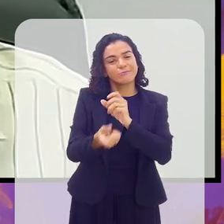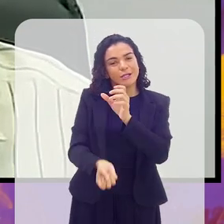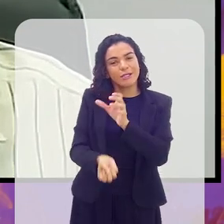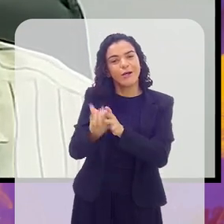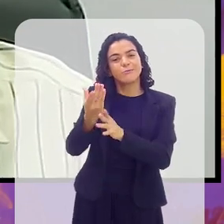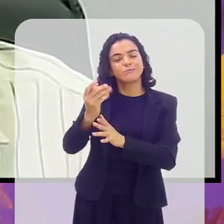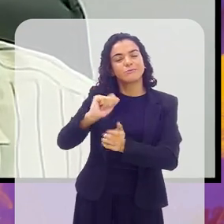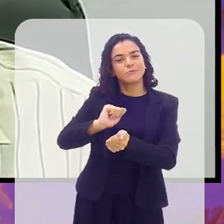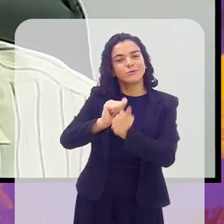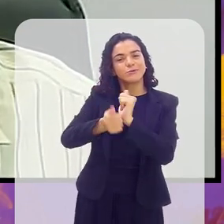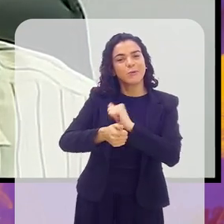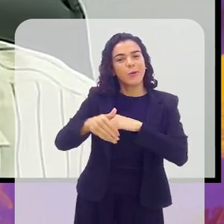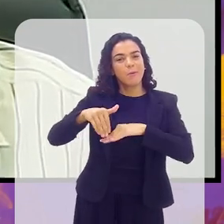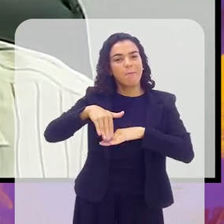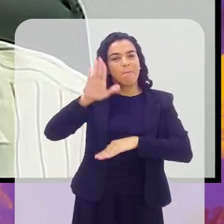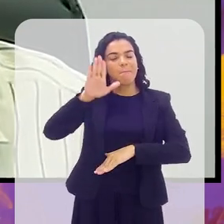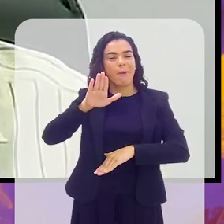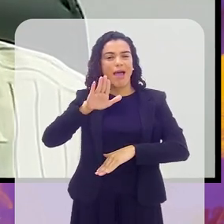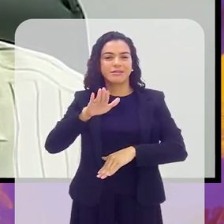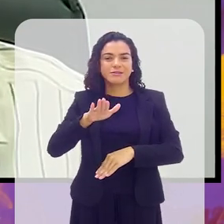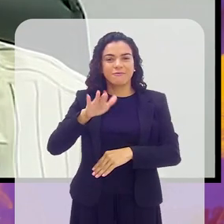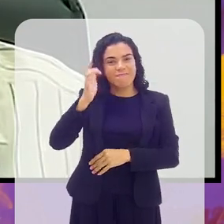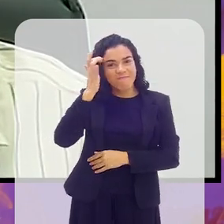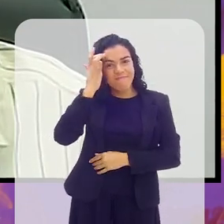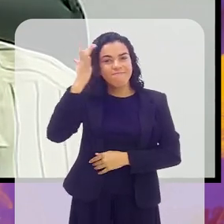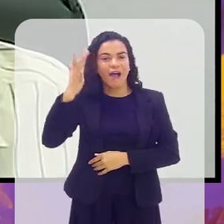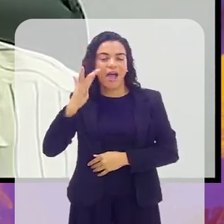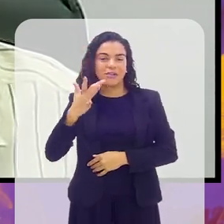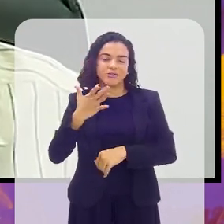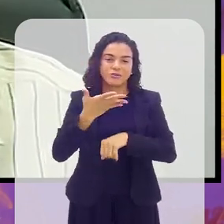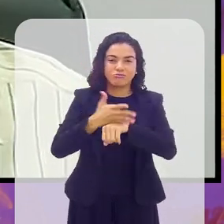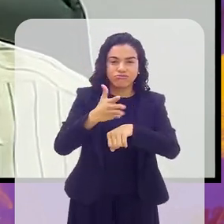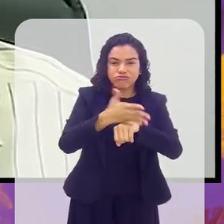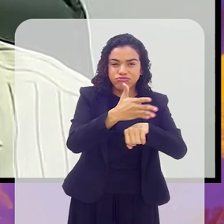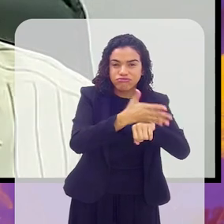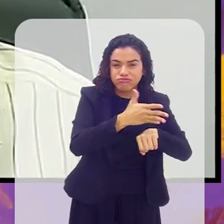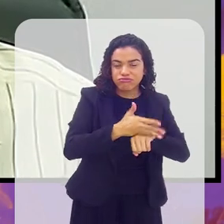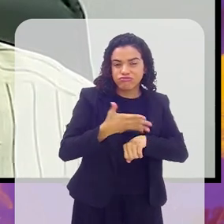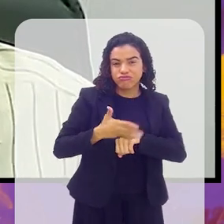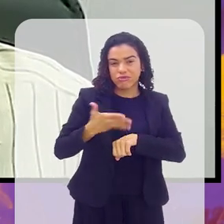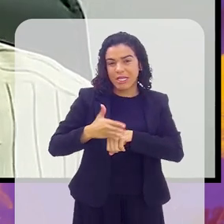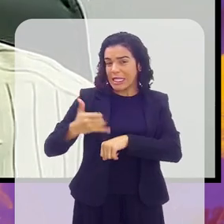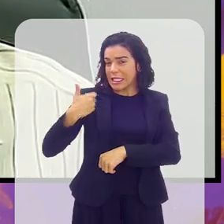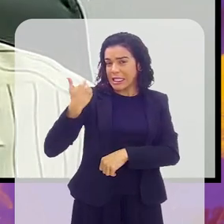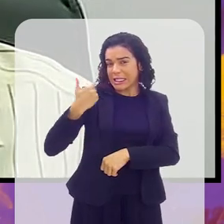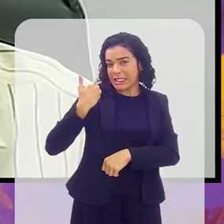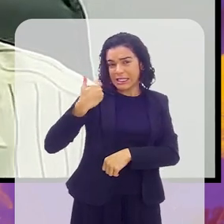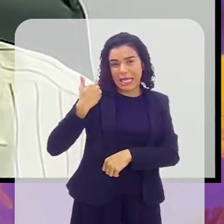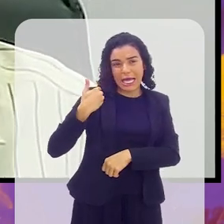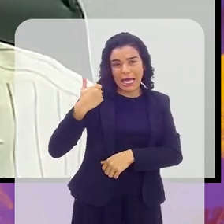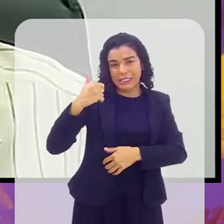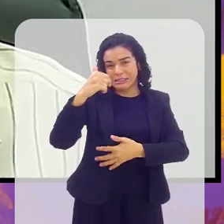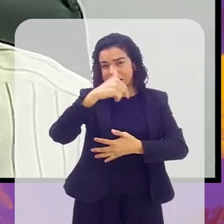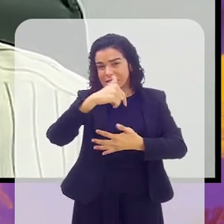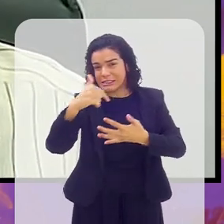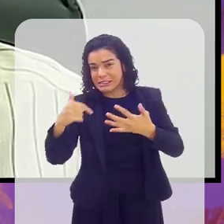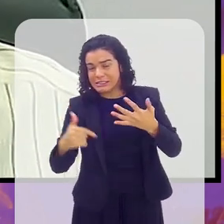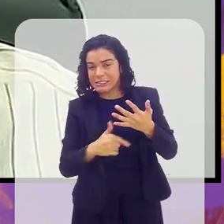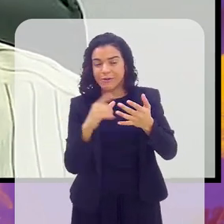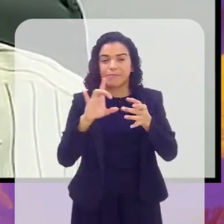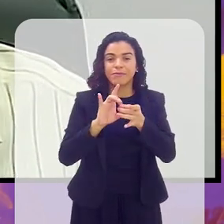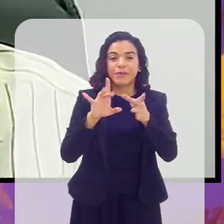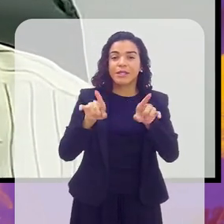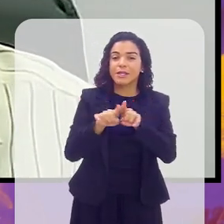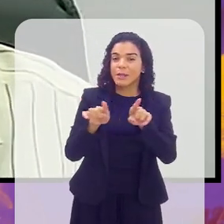um esporte mais popular e mais acessível a todas as faixas etárias. E de um